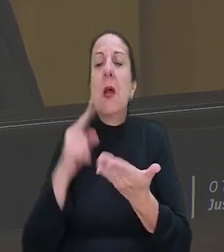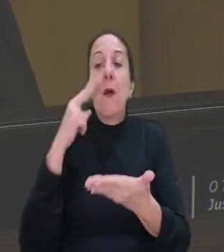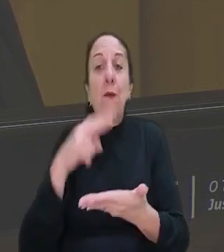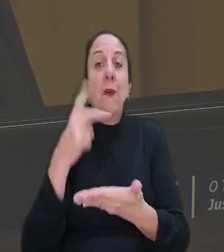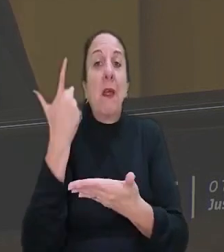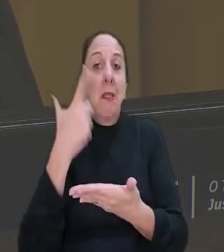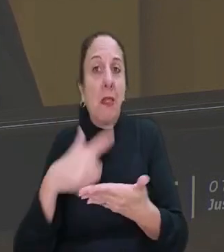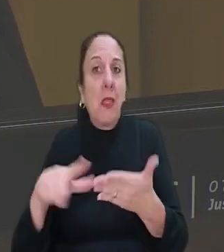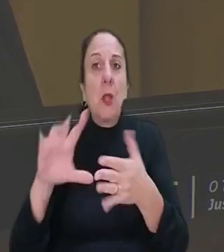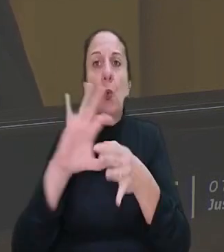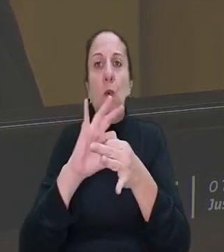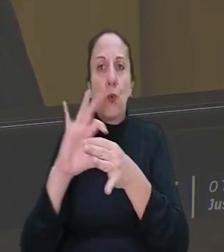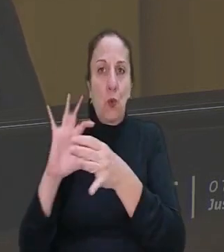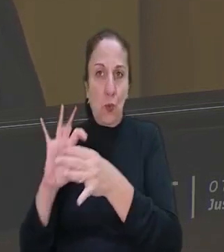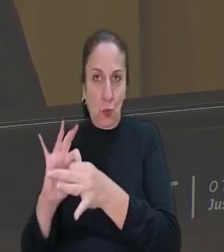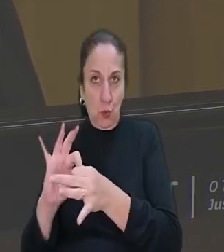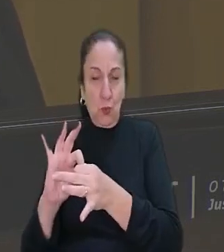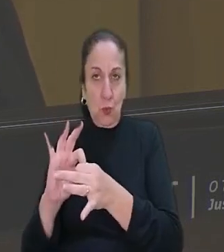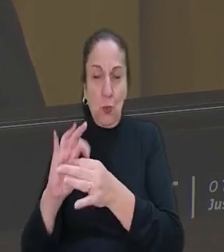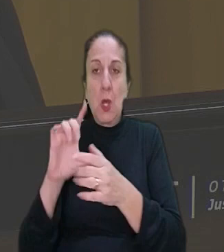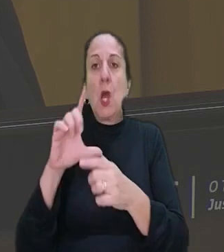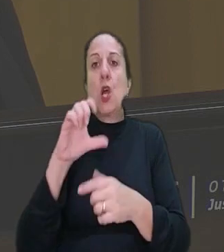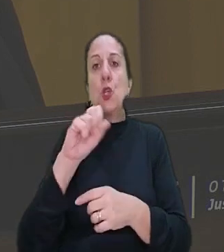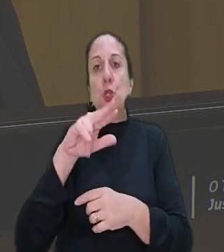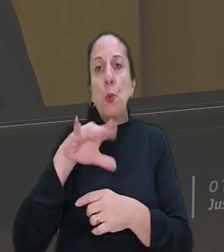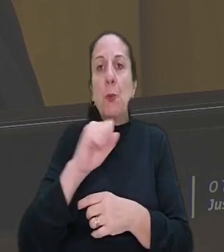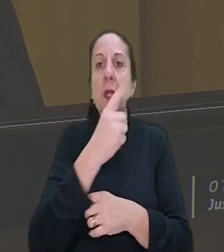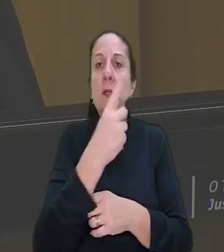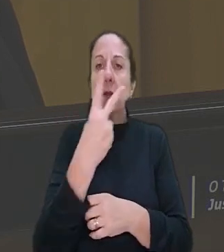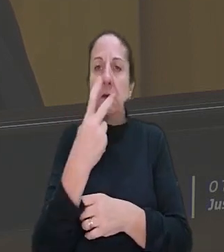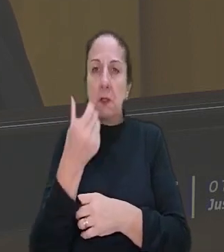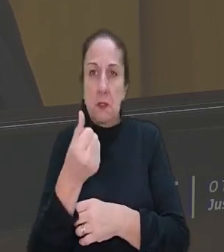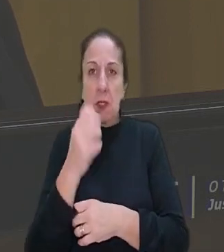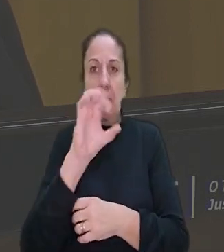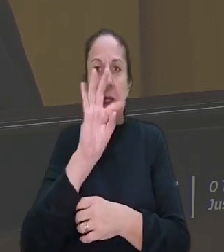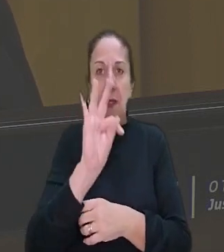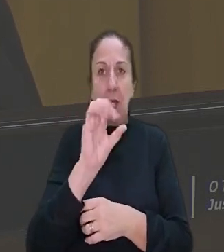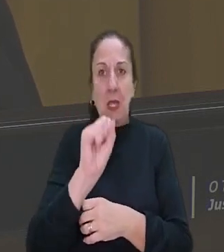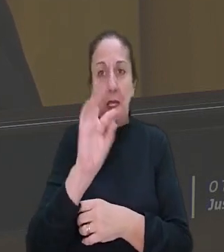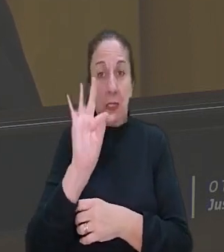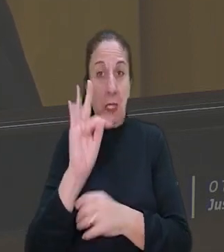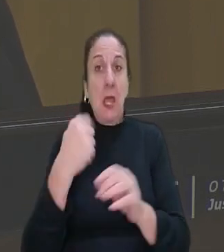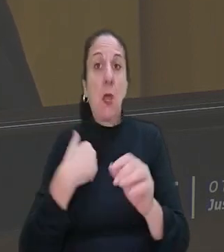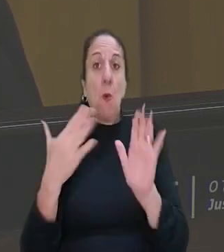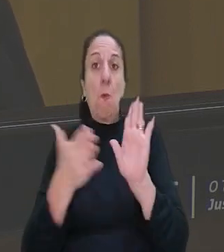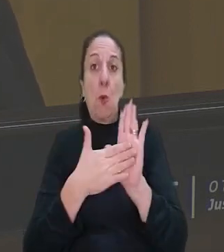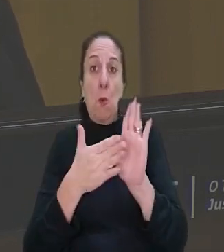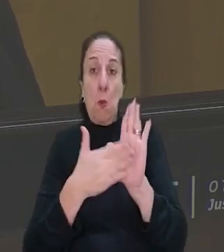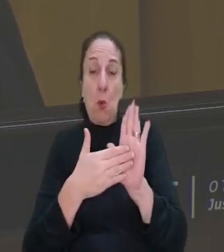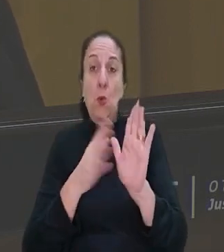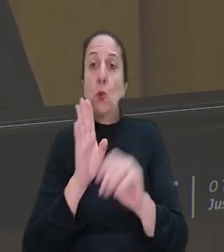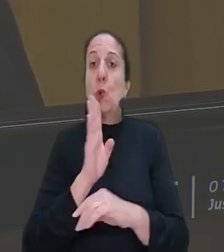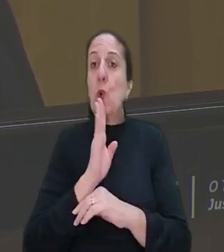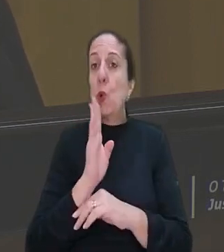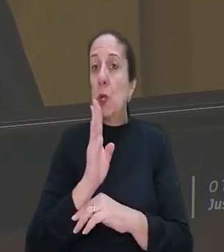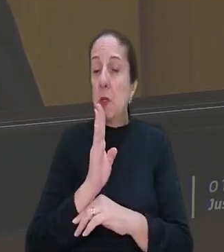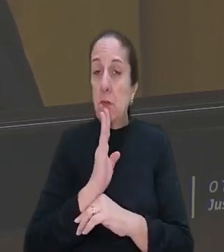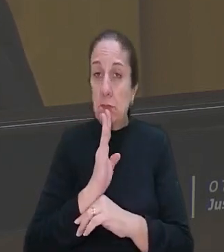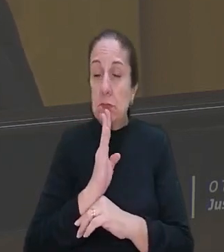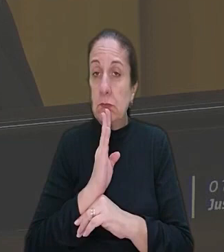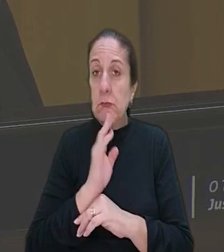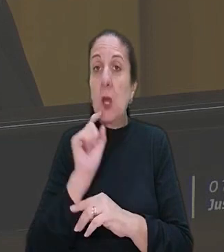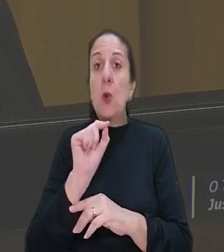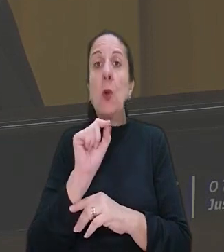reexaminar esse contexto. Incide a súmula 126 do TST e, nesse sentido, estou propondo conhecer e